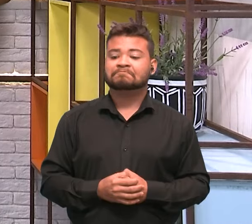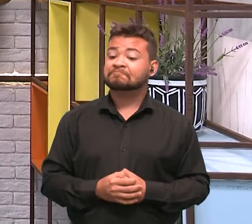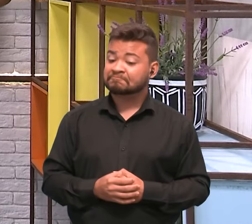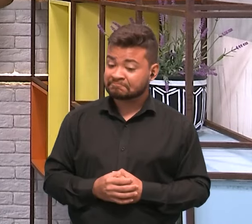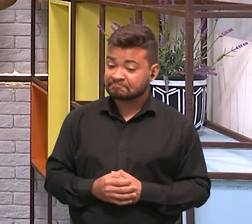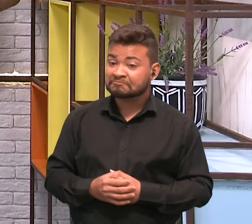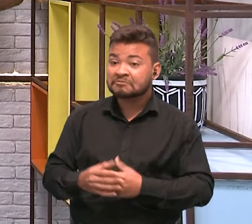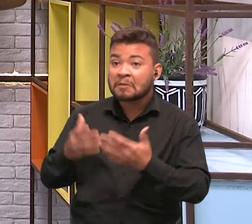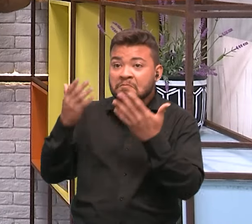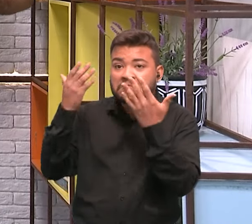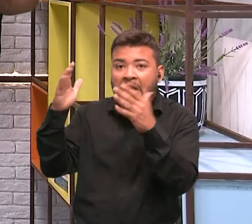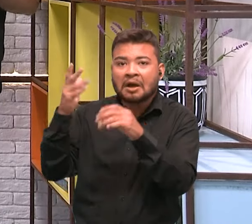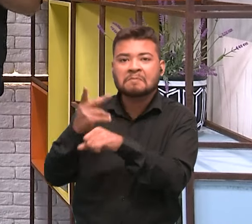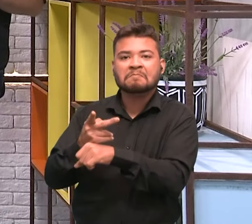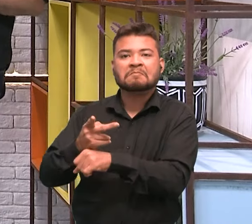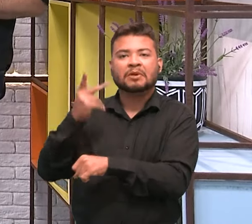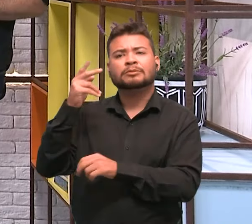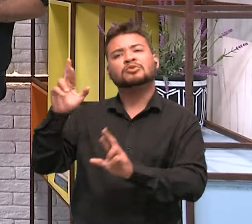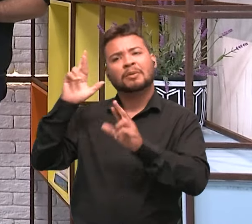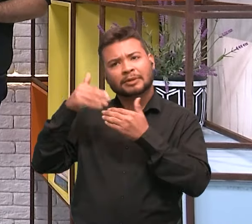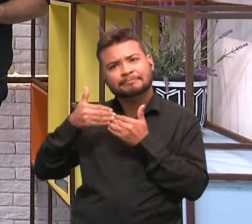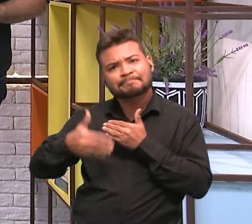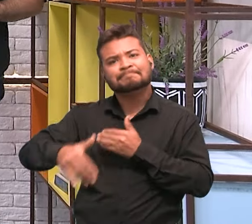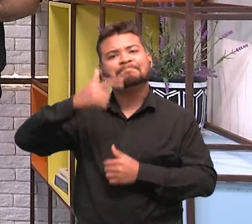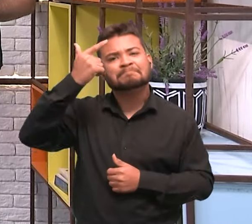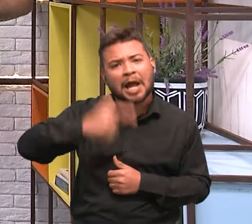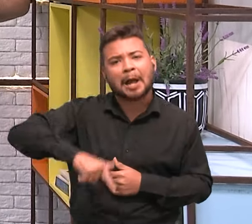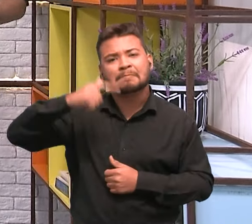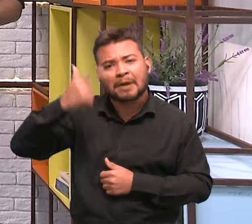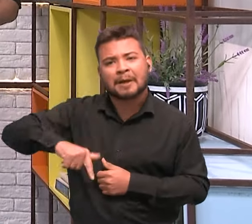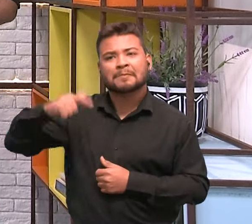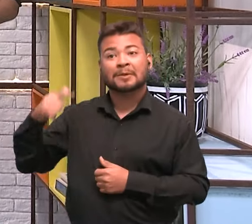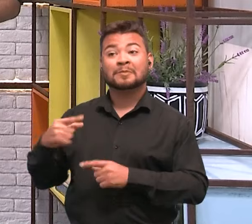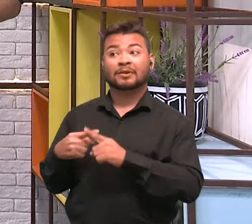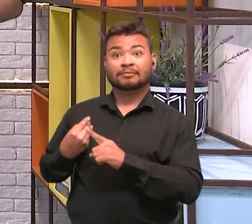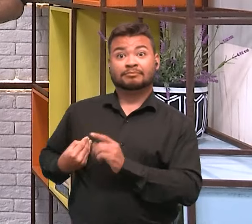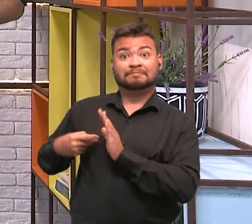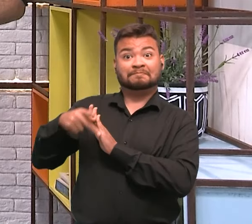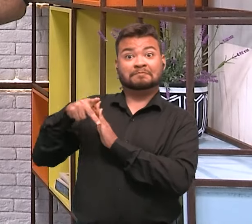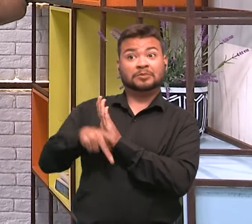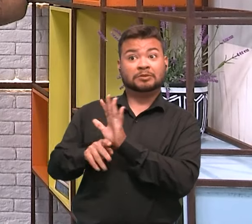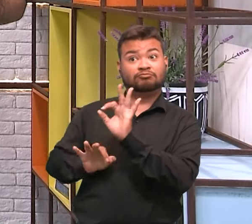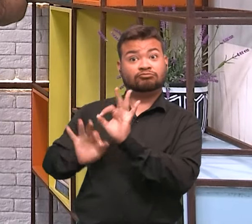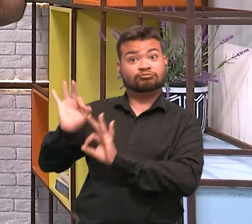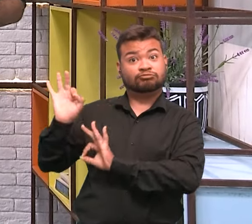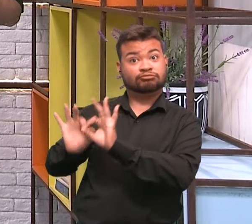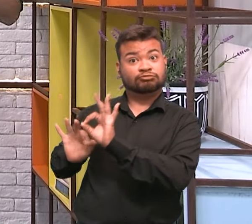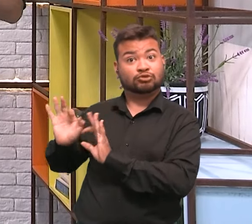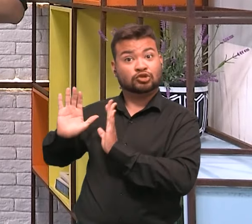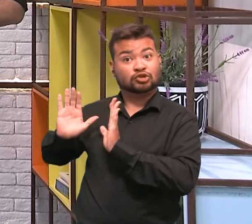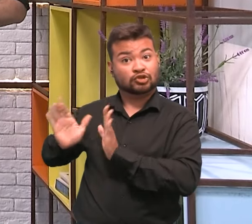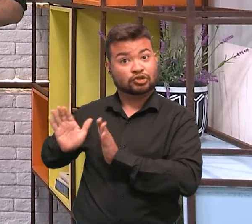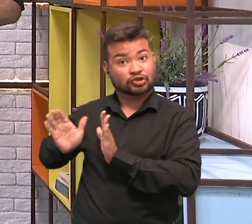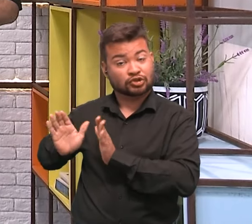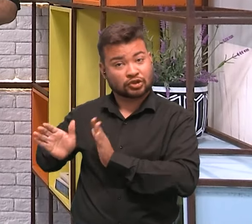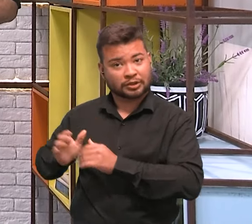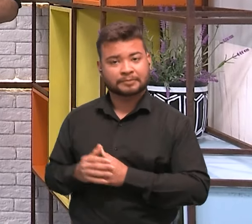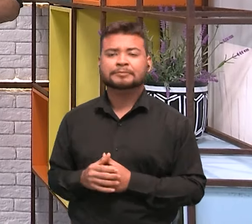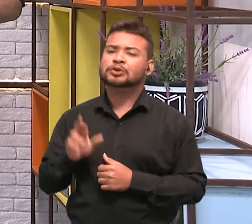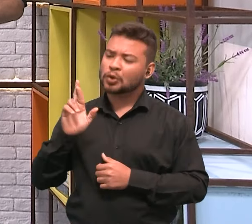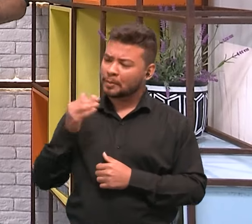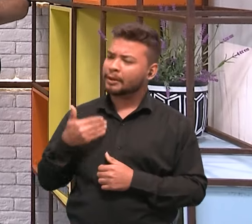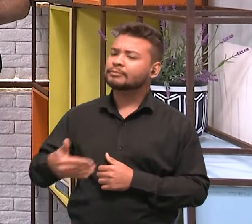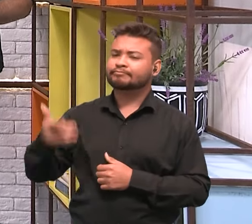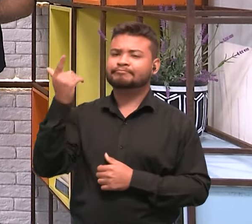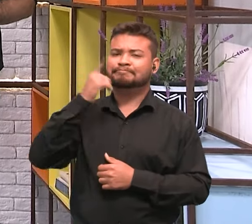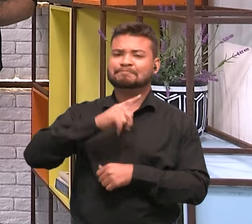Parabéns pela premiação e que venham muitos outros. Como o professor mesmo disse, já tem outros projetos que estão sendo encaminhados, né, que vem a premiação com